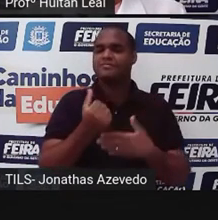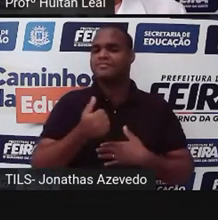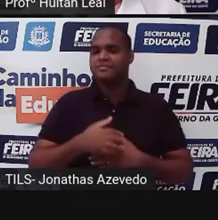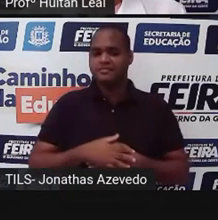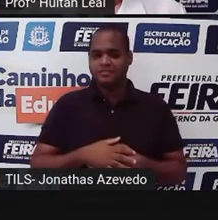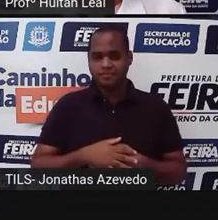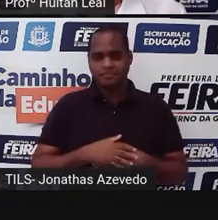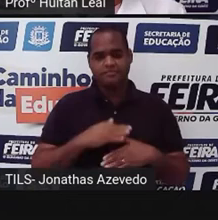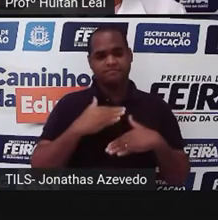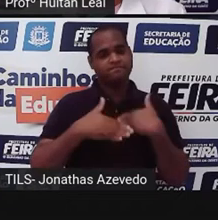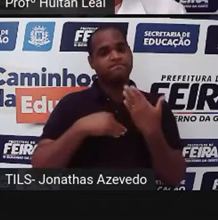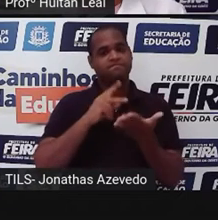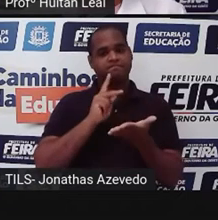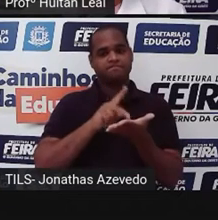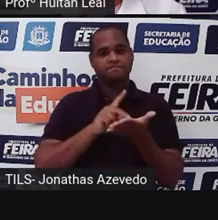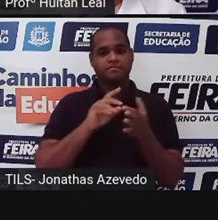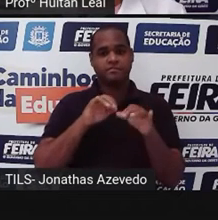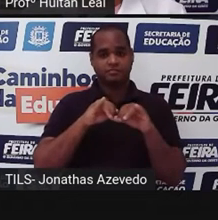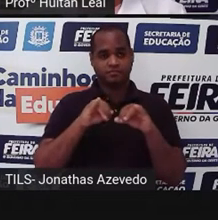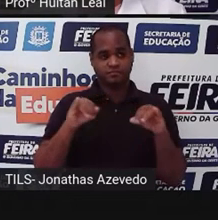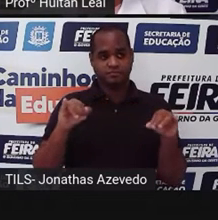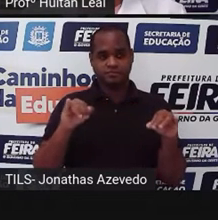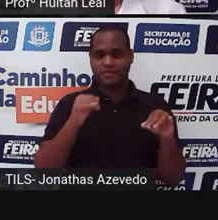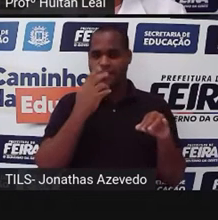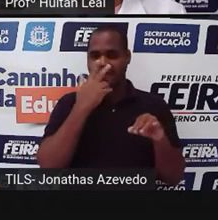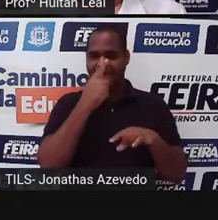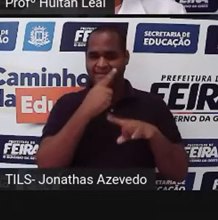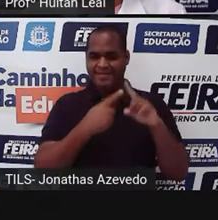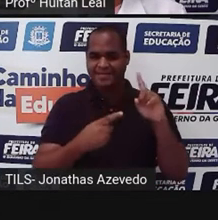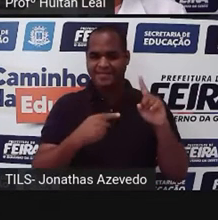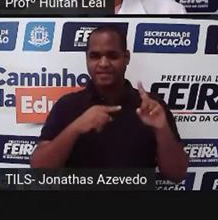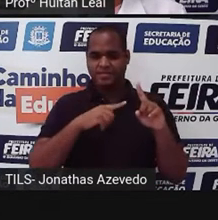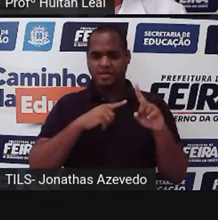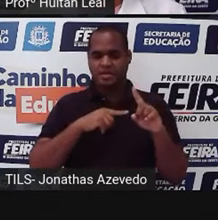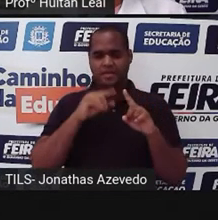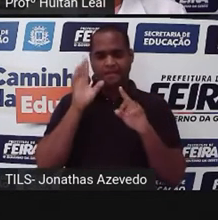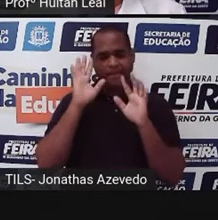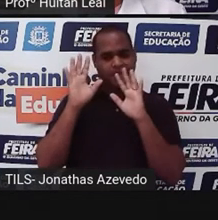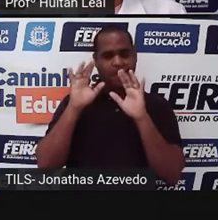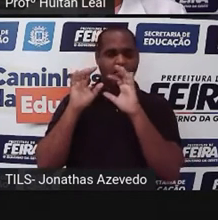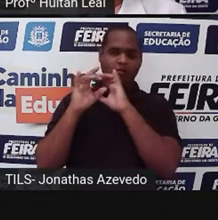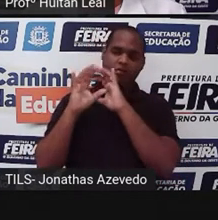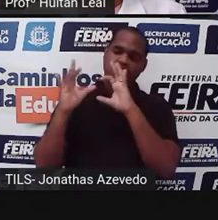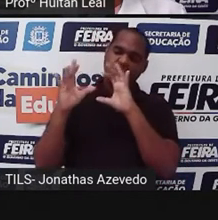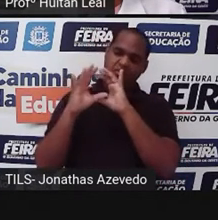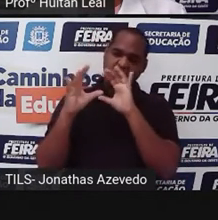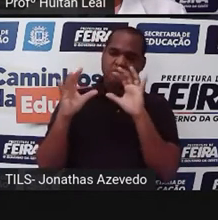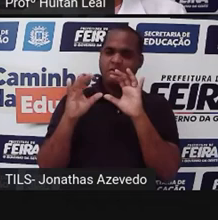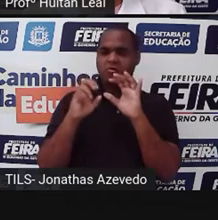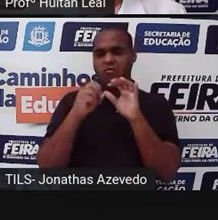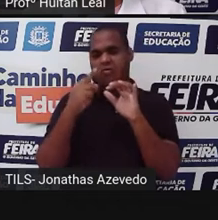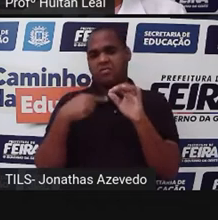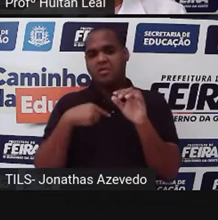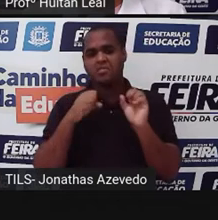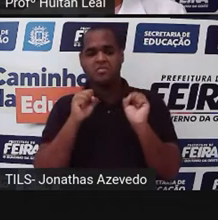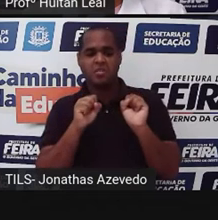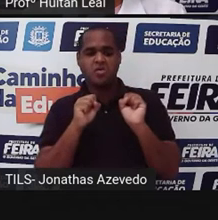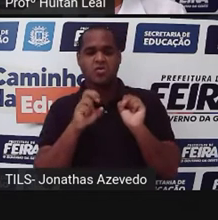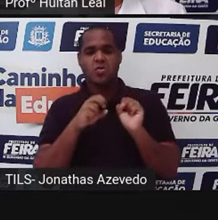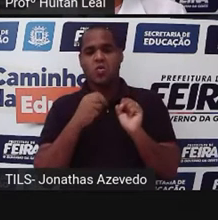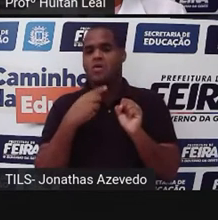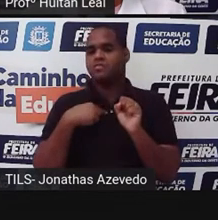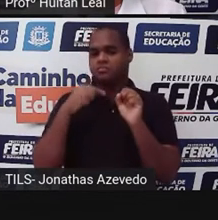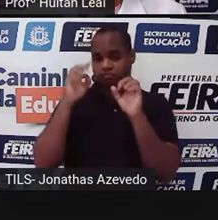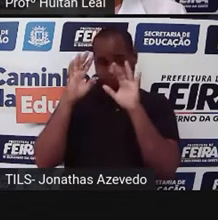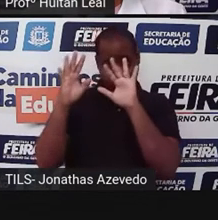Depois, reais. As notícias não podem ser fruto da imaginação, da suposição, ou unicamente da reflexão